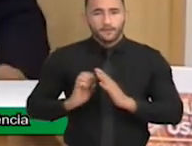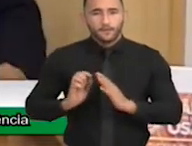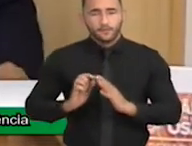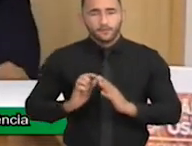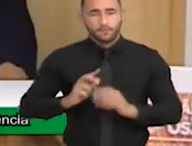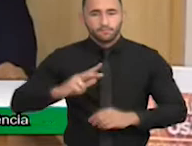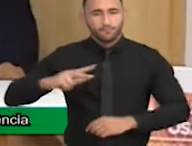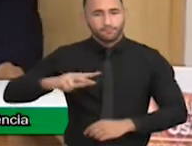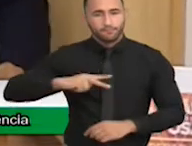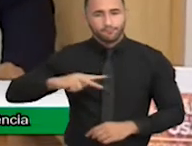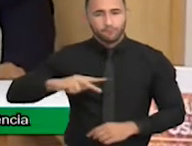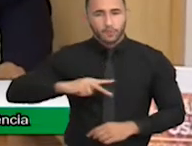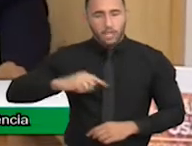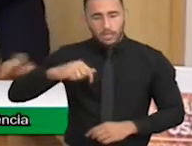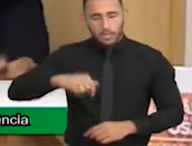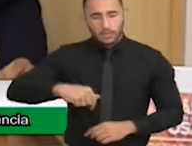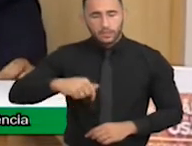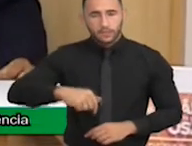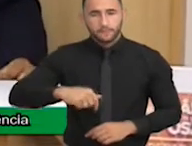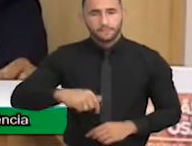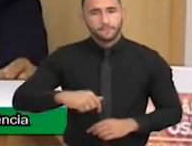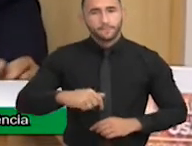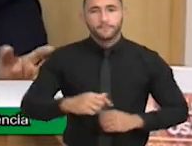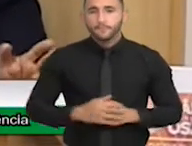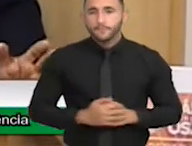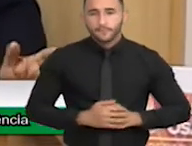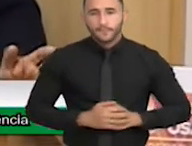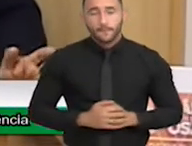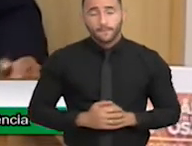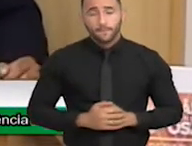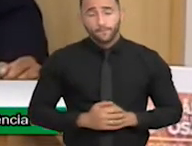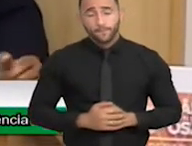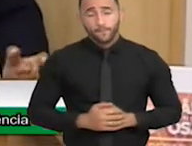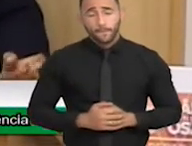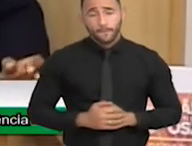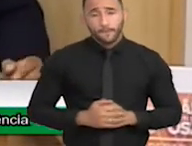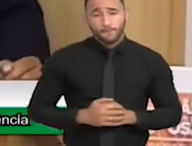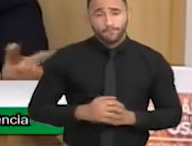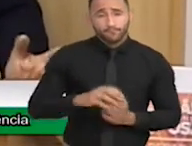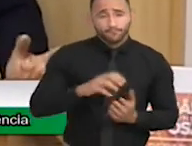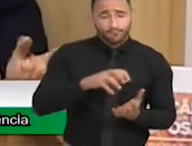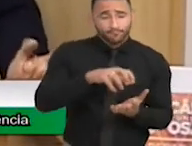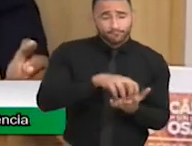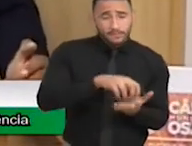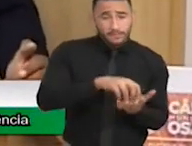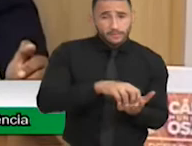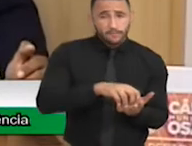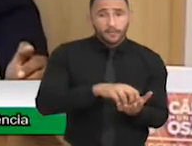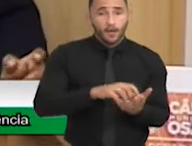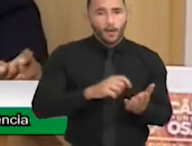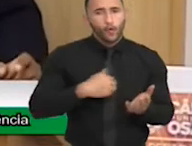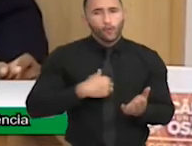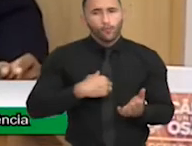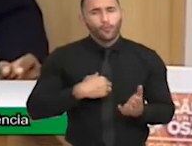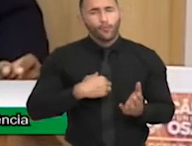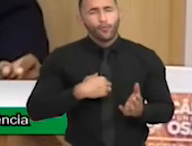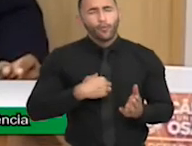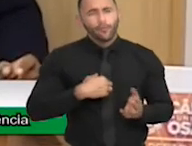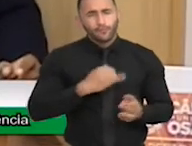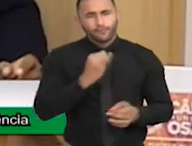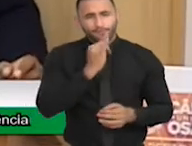particulares, clínicas particulares, e aí eu vou dar um exemplo de uma que eu tive a oportunidade de